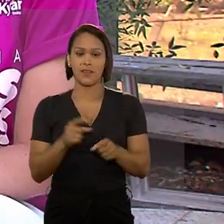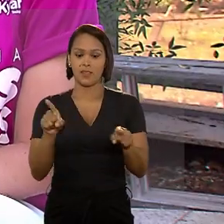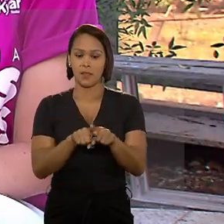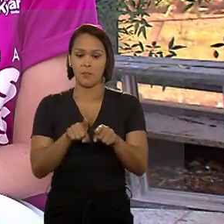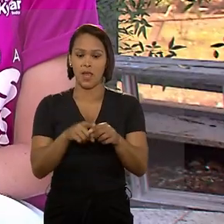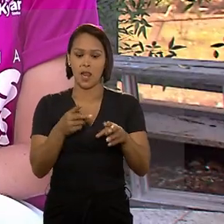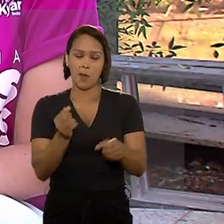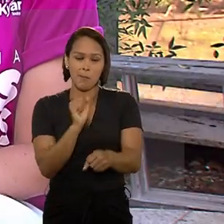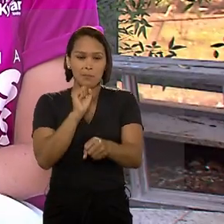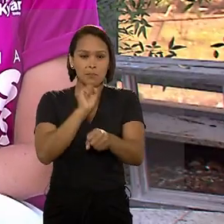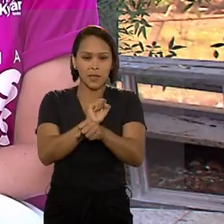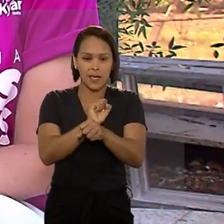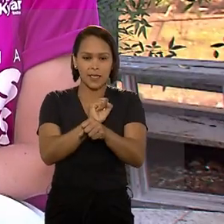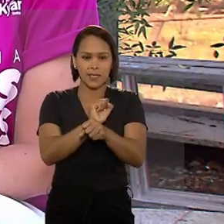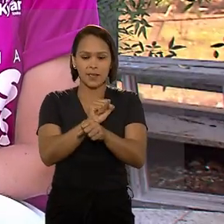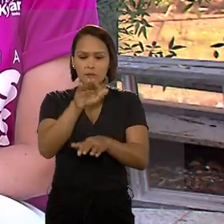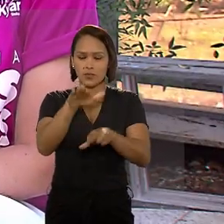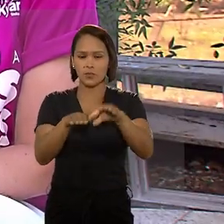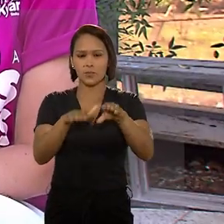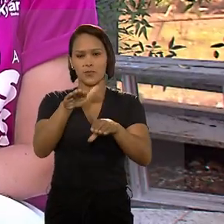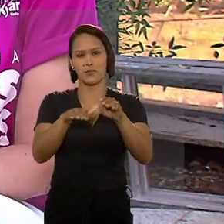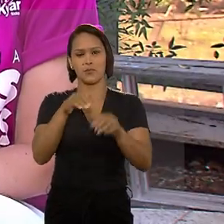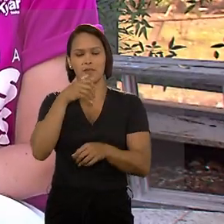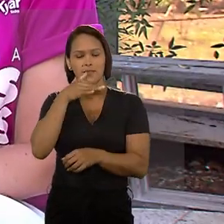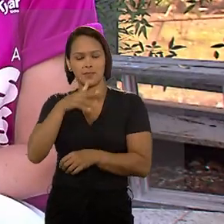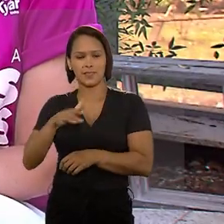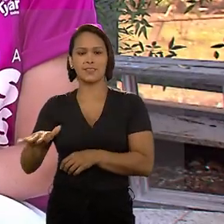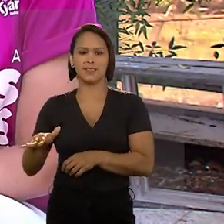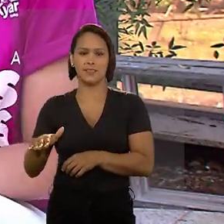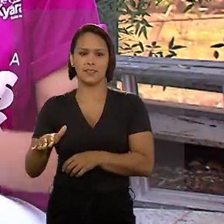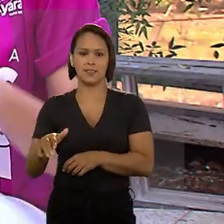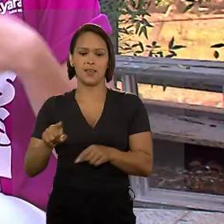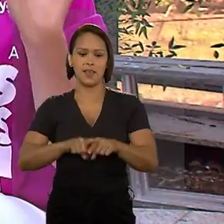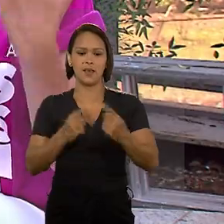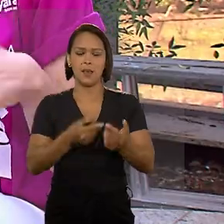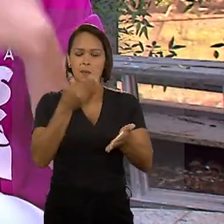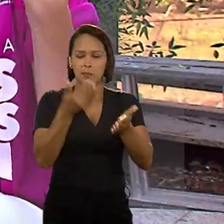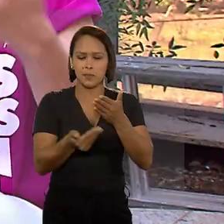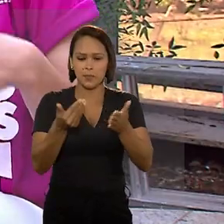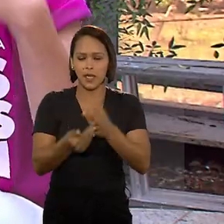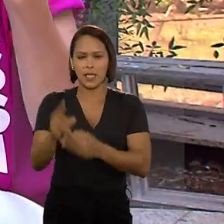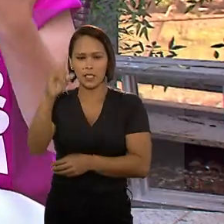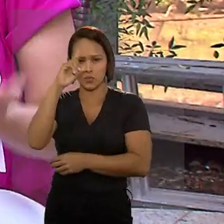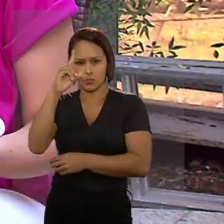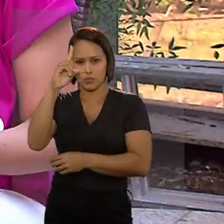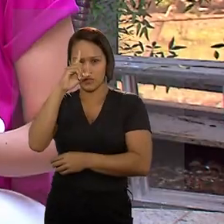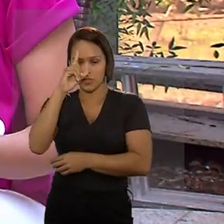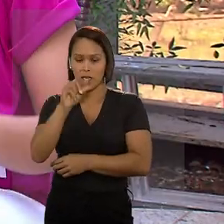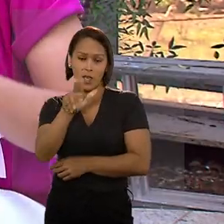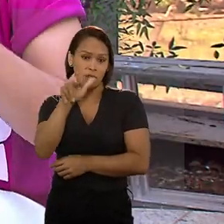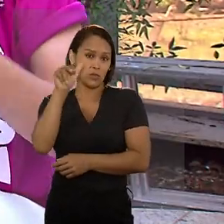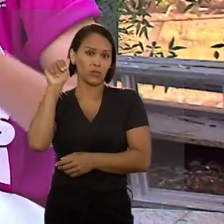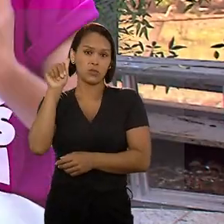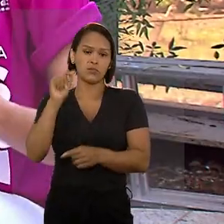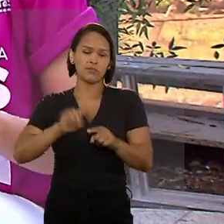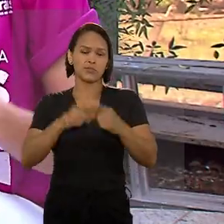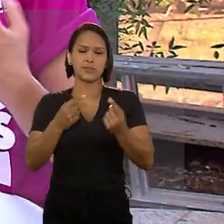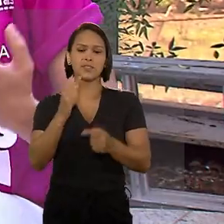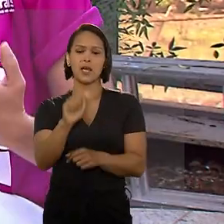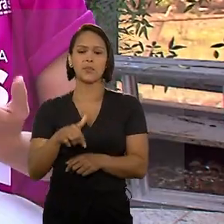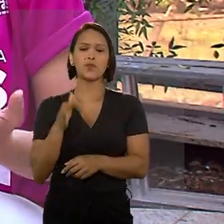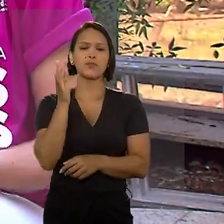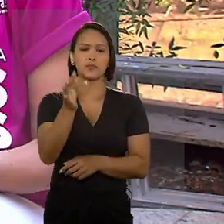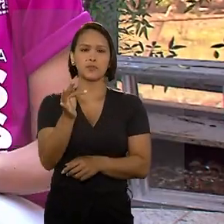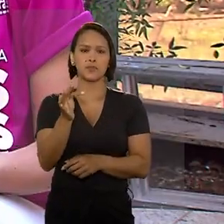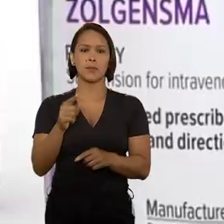Ela causa paralisia motora progressiva. E por essa perda diária de neurônios, a gente nunca sabe